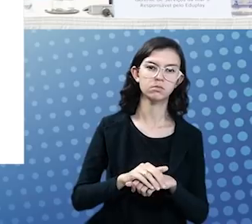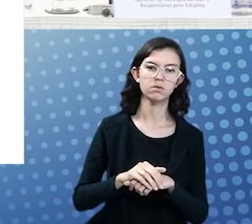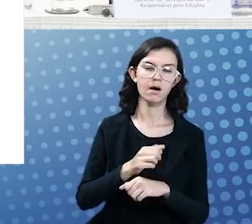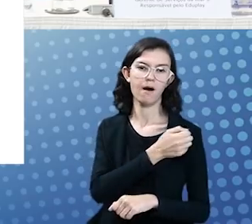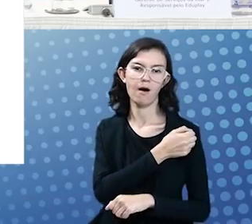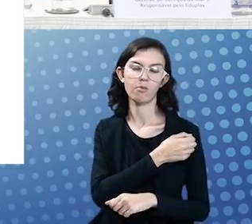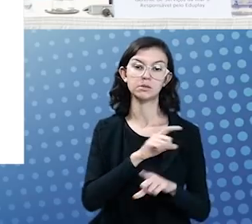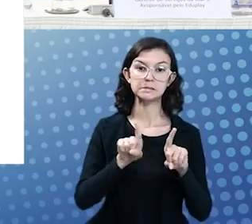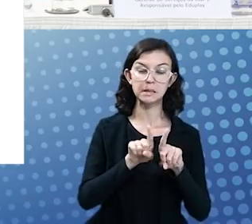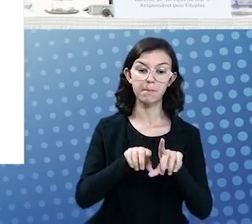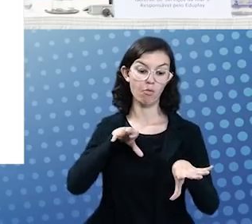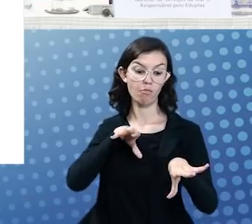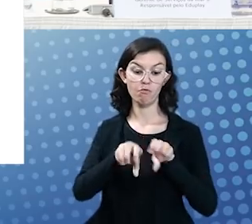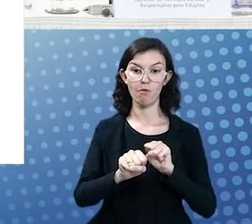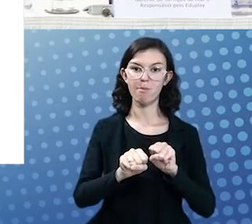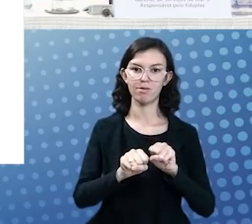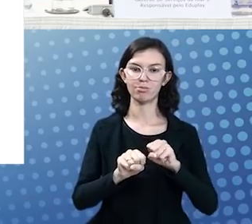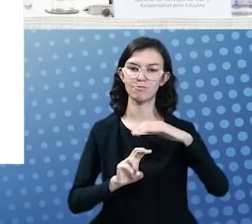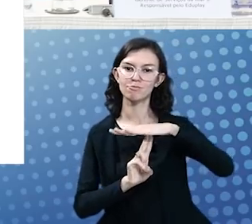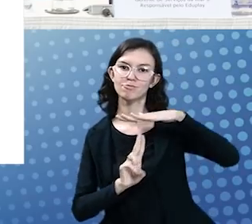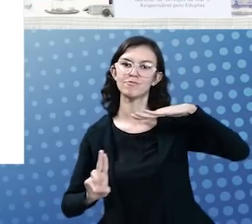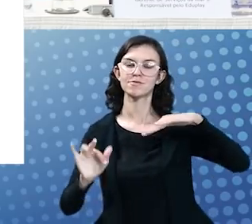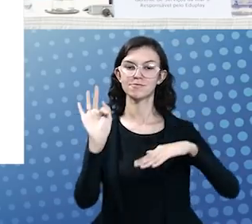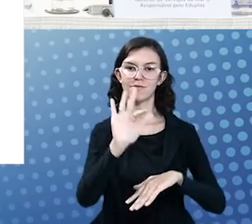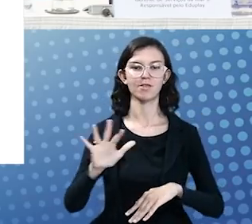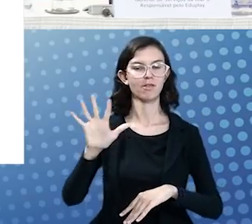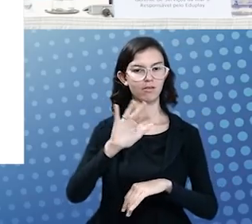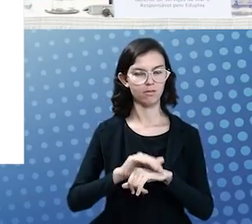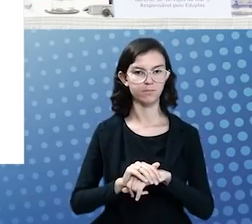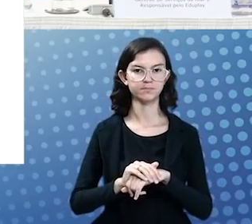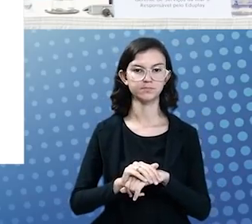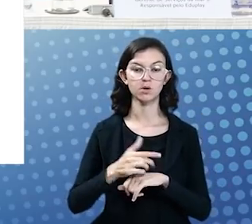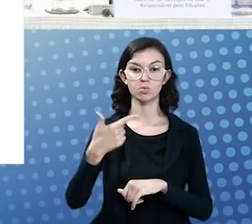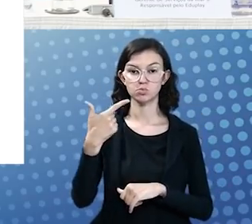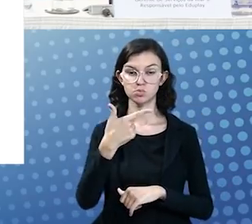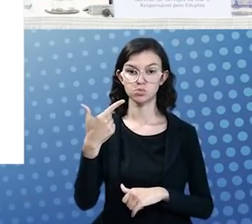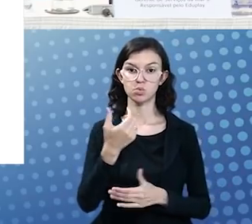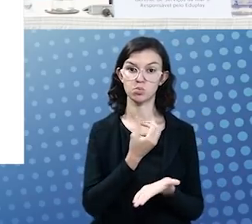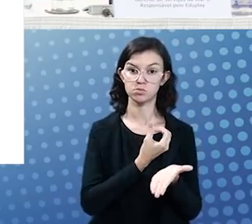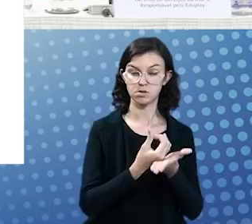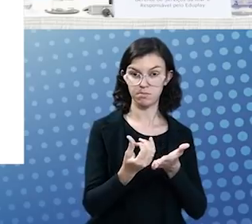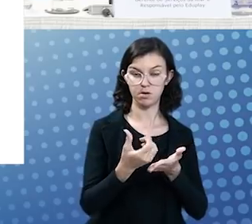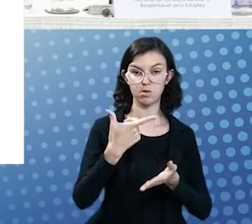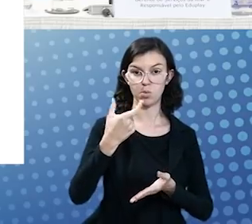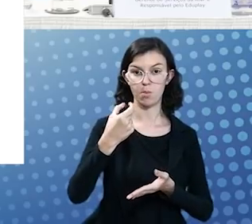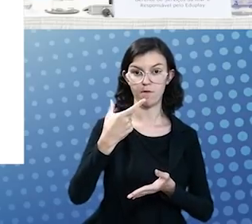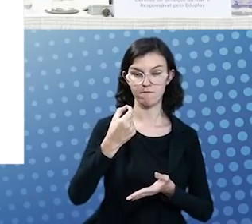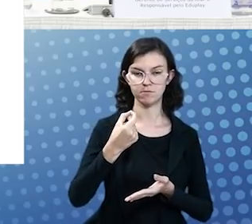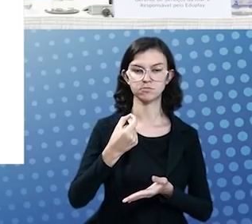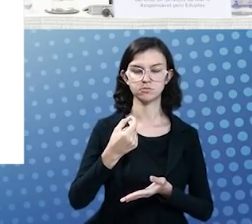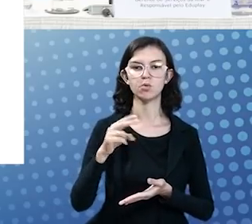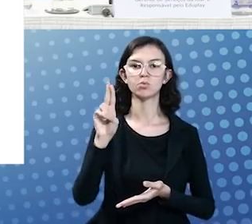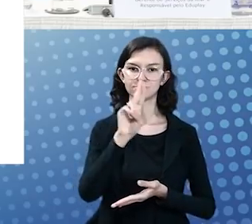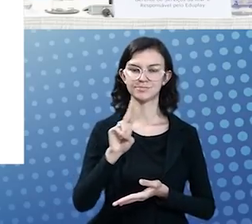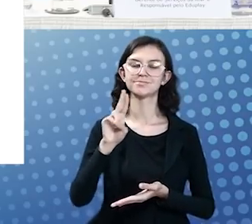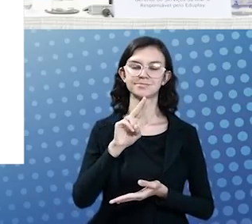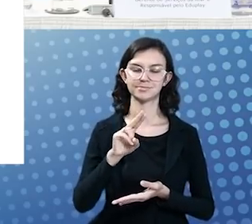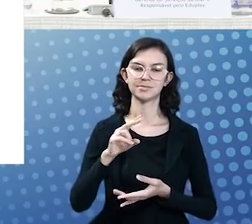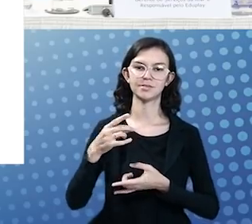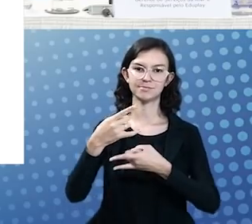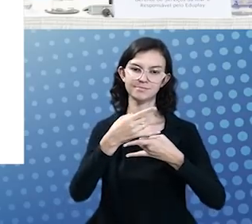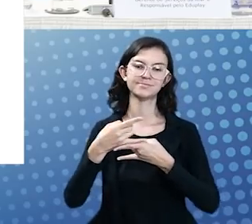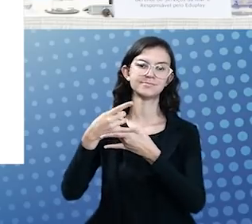formaturas das nossas federais que aconteceram do segundo semestre de 2020 até agora foram feitas usando essa plataforma.